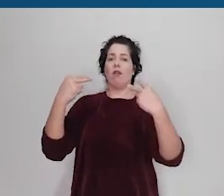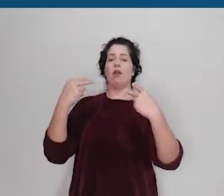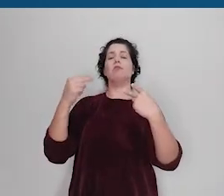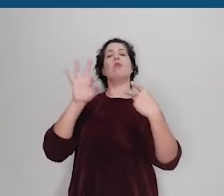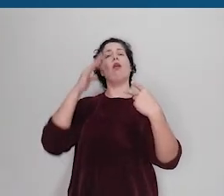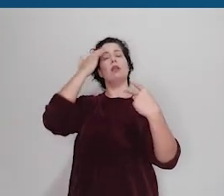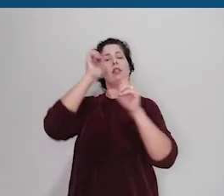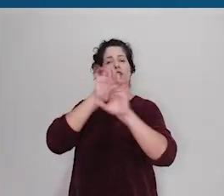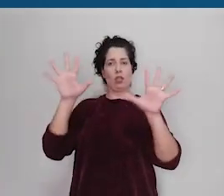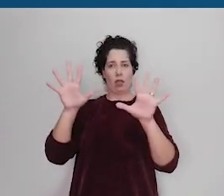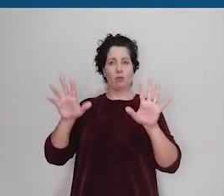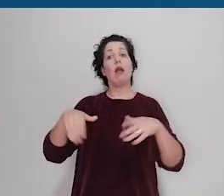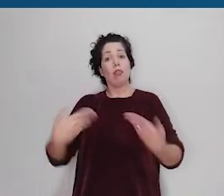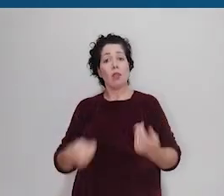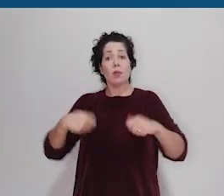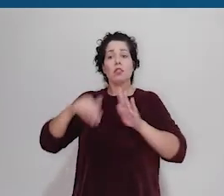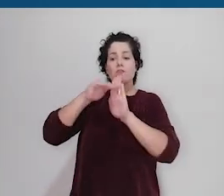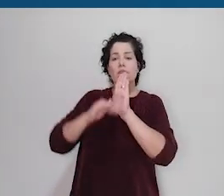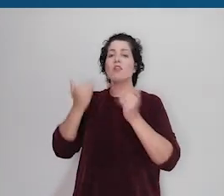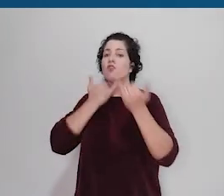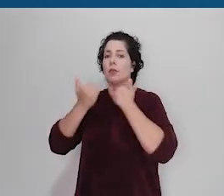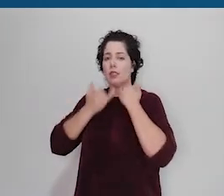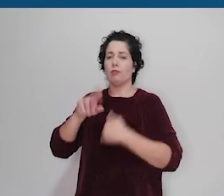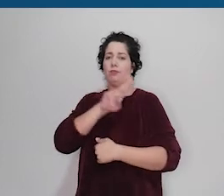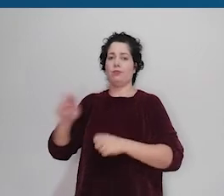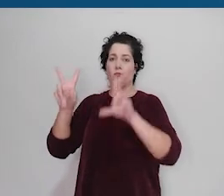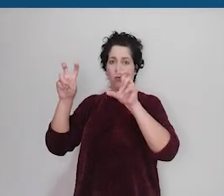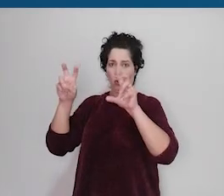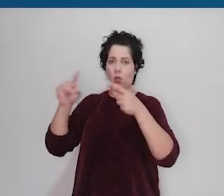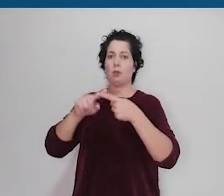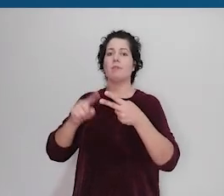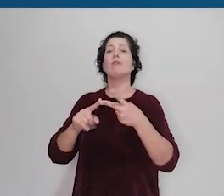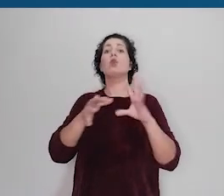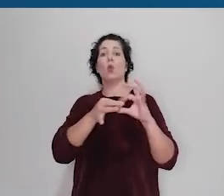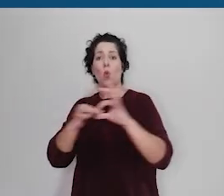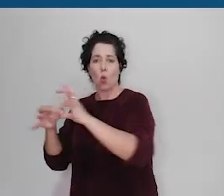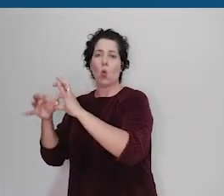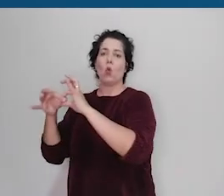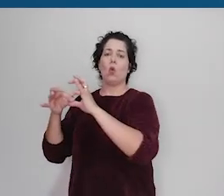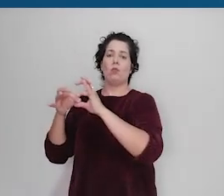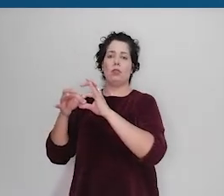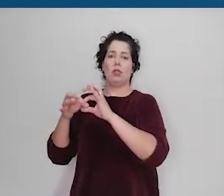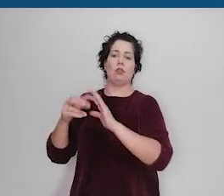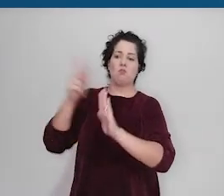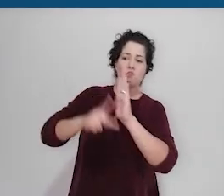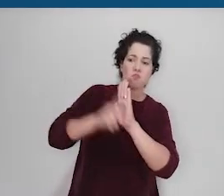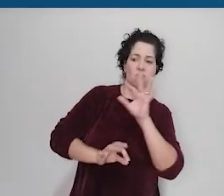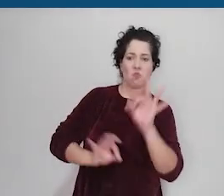destacando as seguintes informações. Título Contextualização do programa, projeto